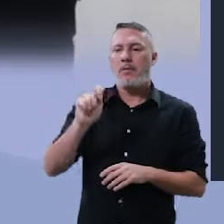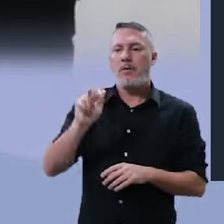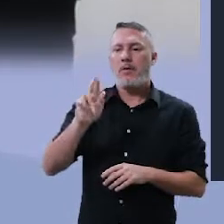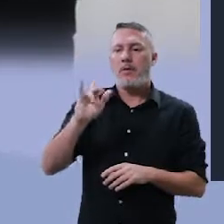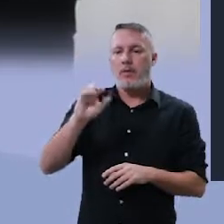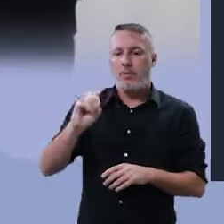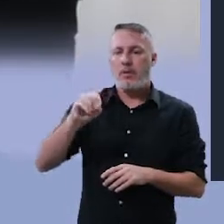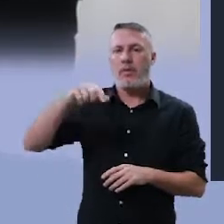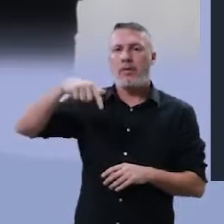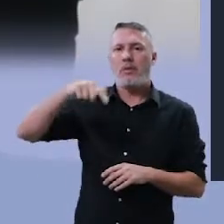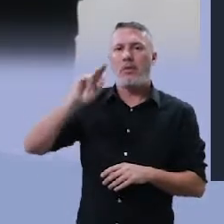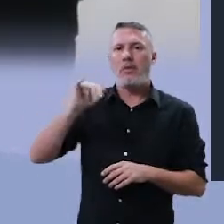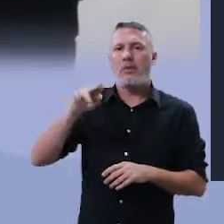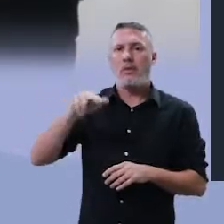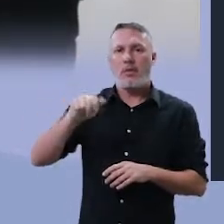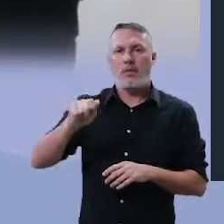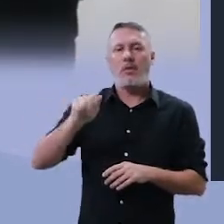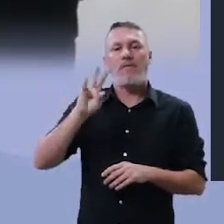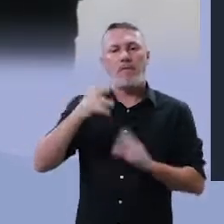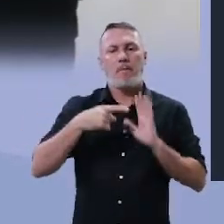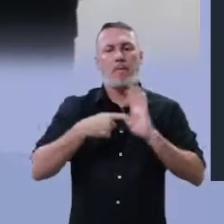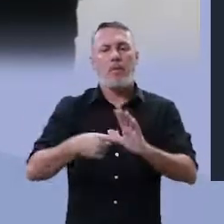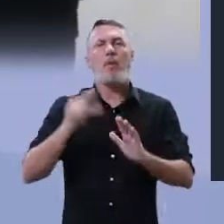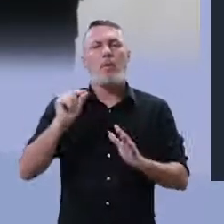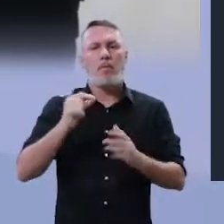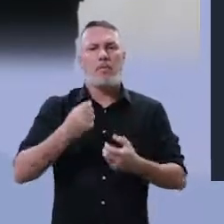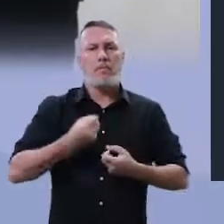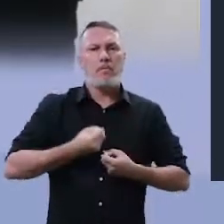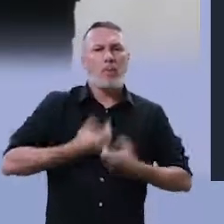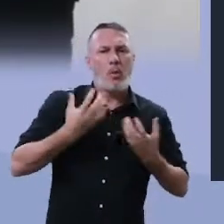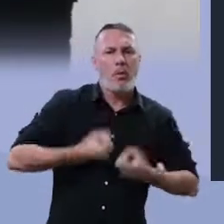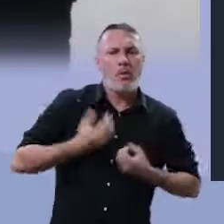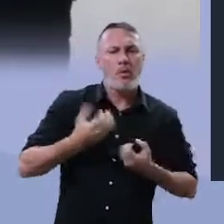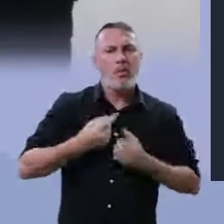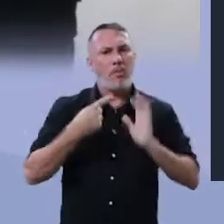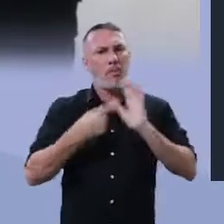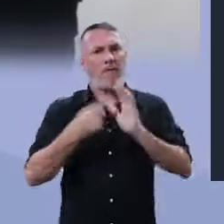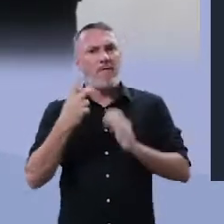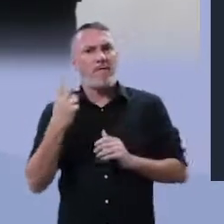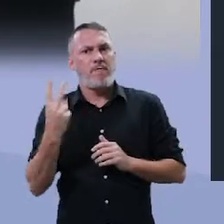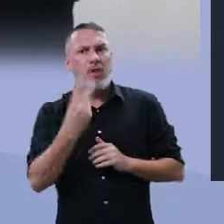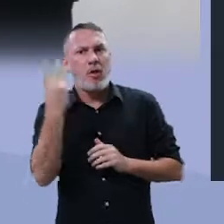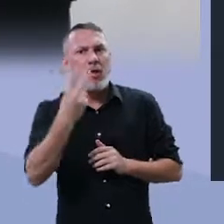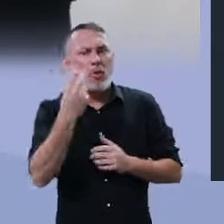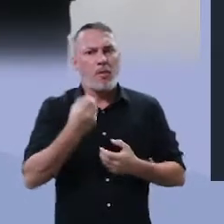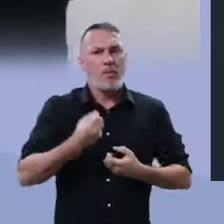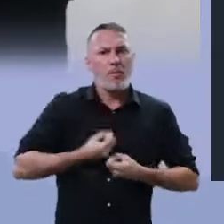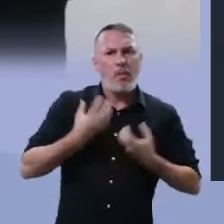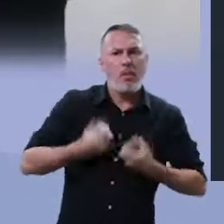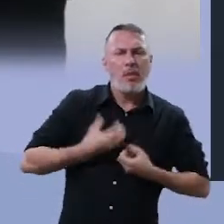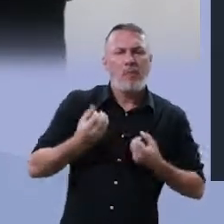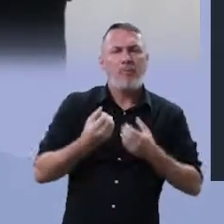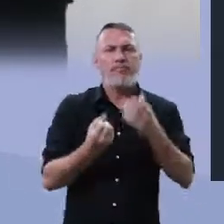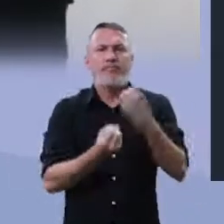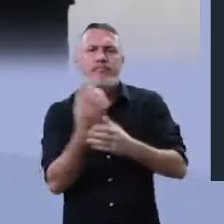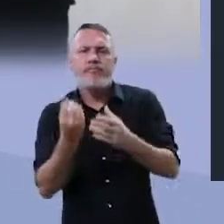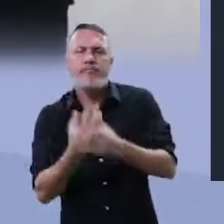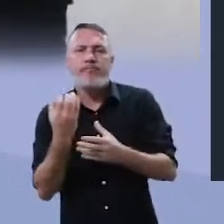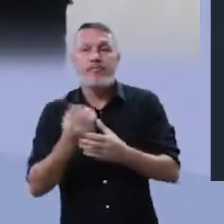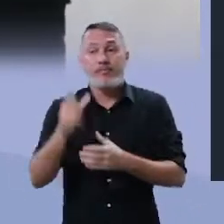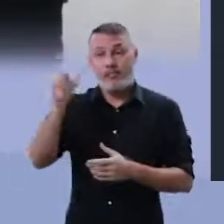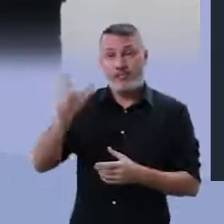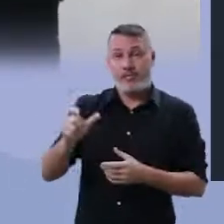determinar a presença do poema ou o valor do poema, a confecção, a criação.